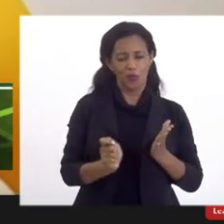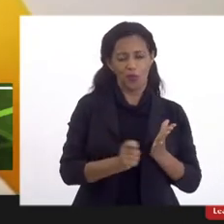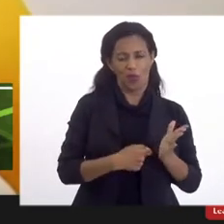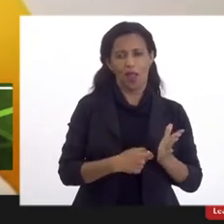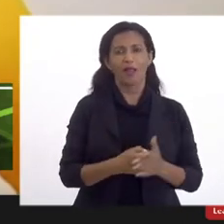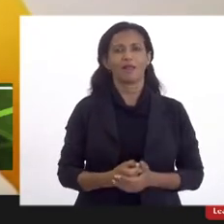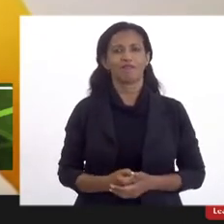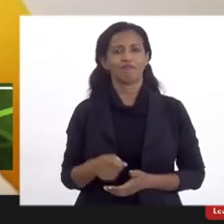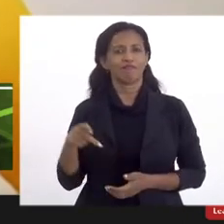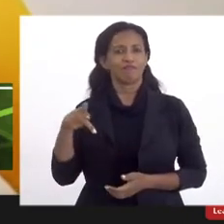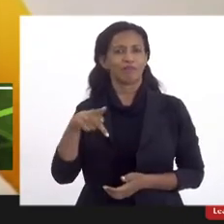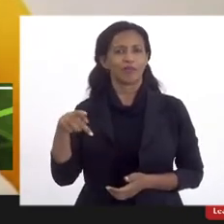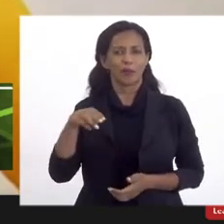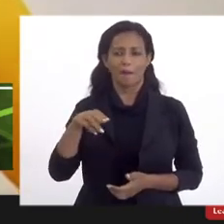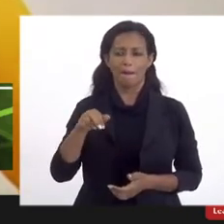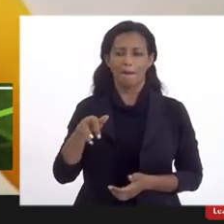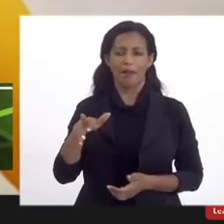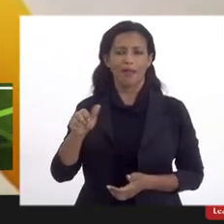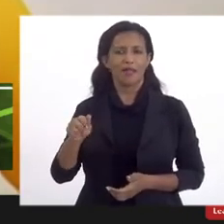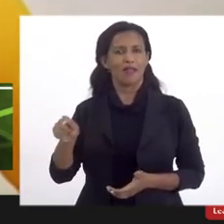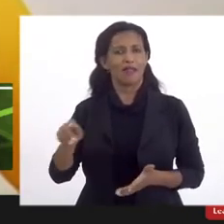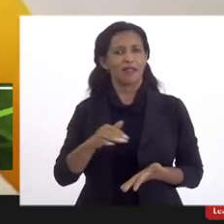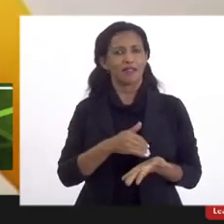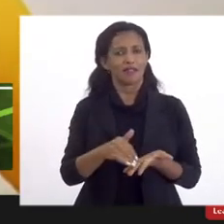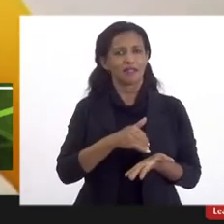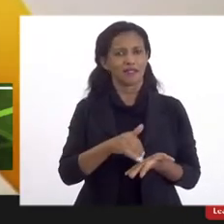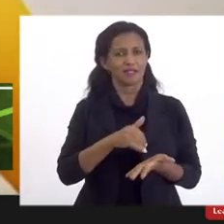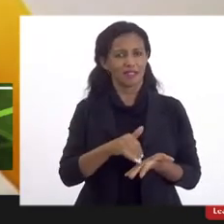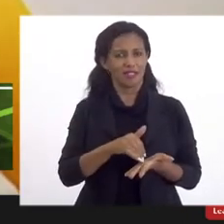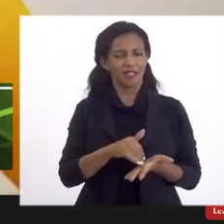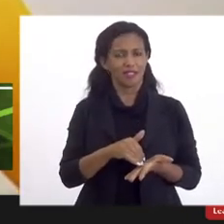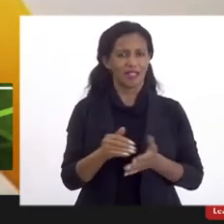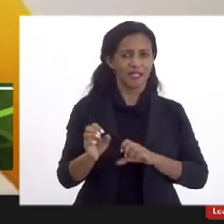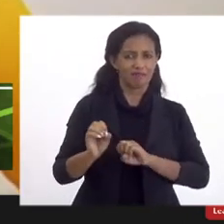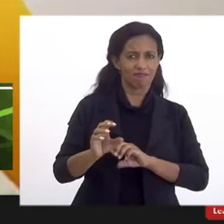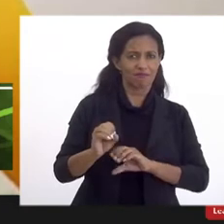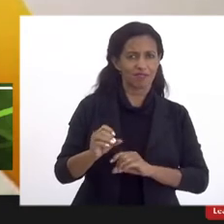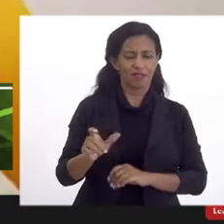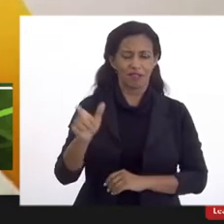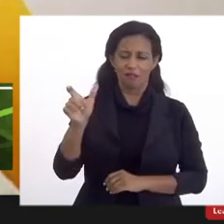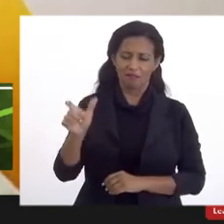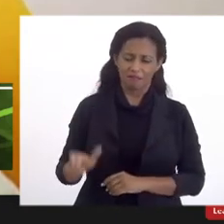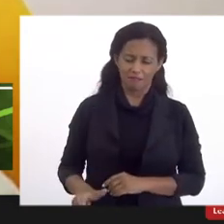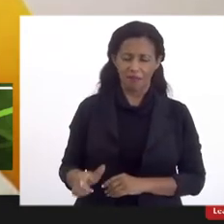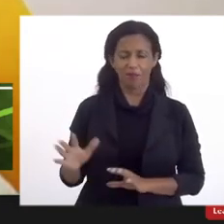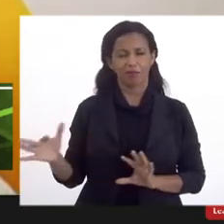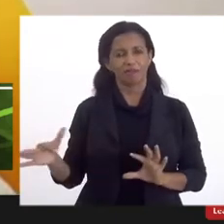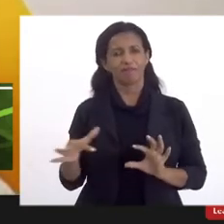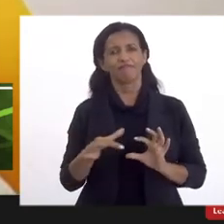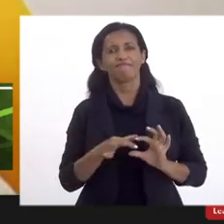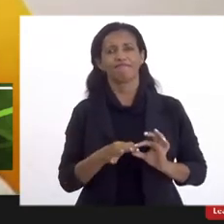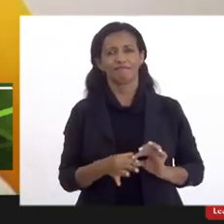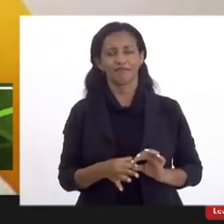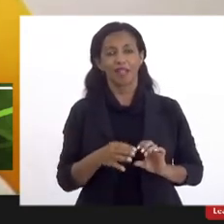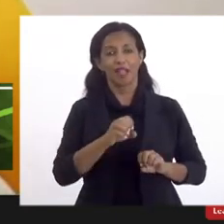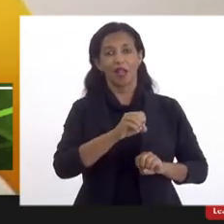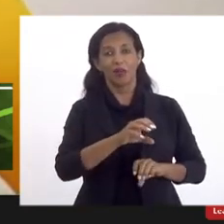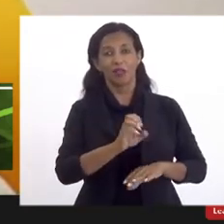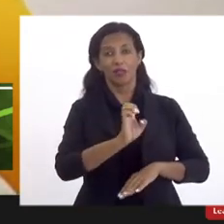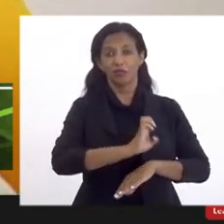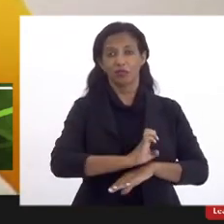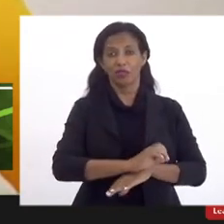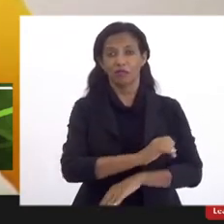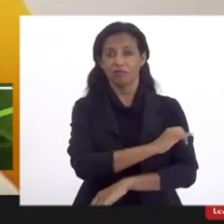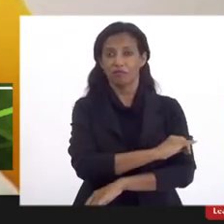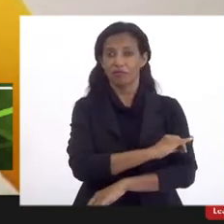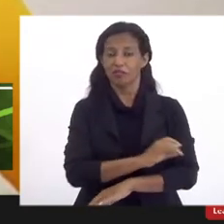Felisberta era secretária municipal de educação na época, uma pessoa que está diretamente ligada à educação do estado do Rio de